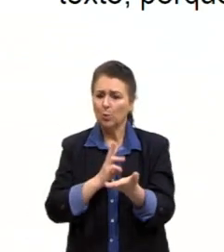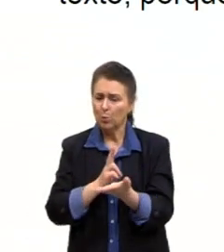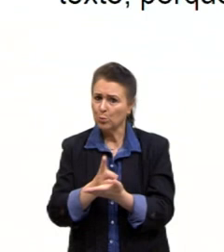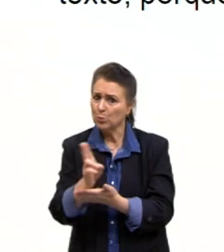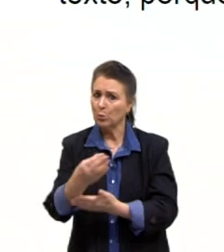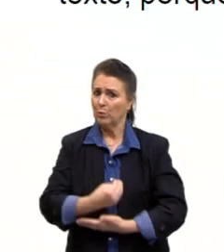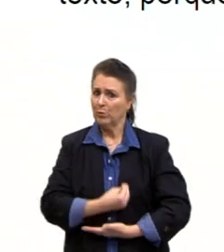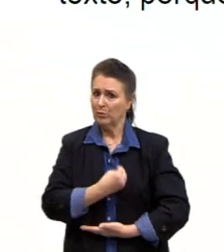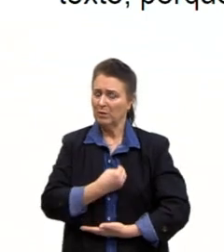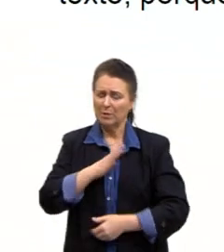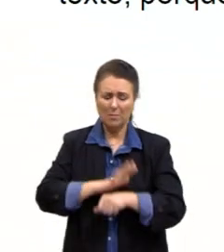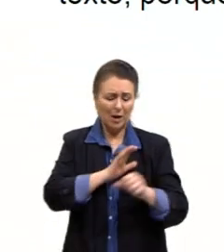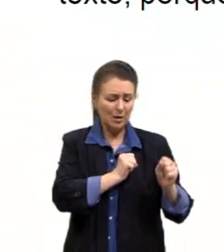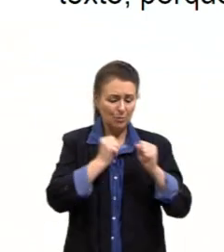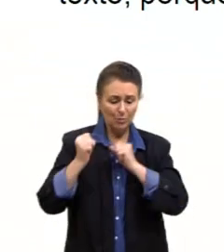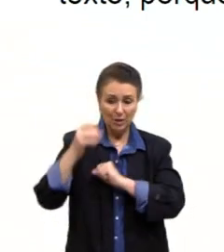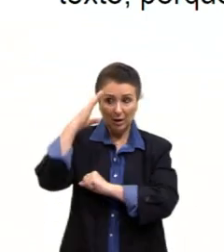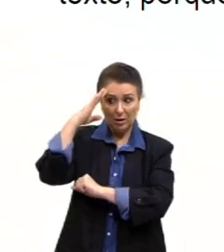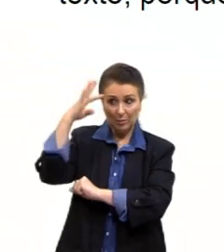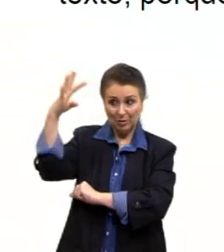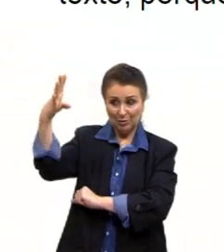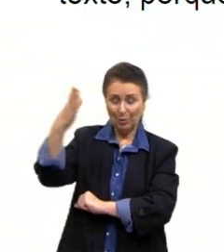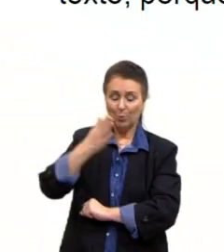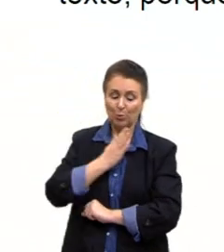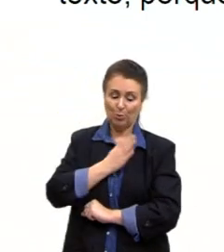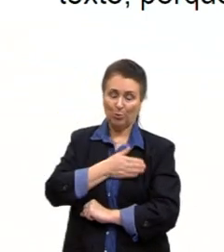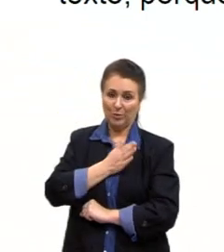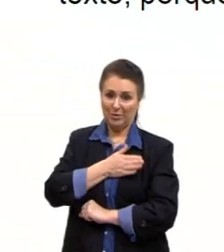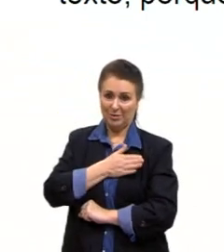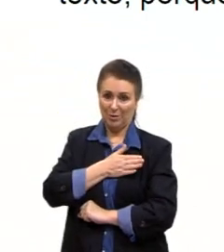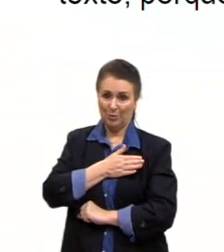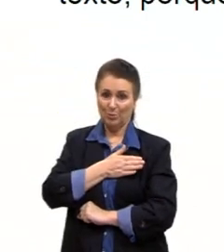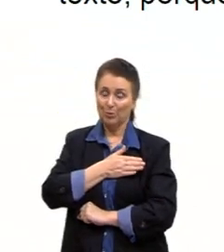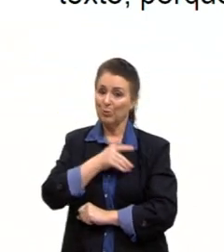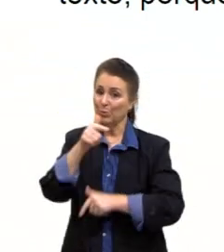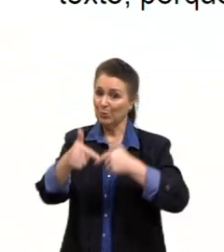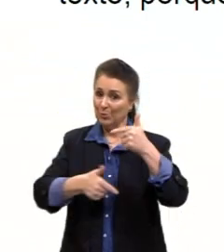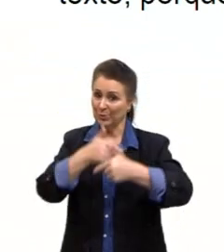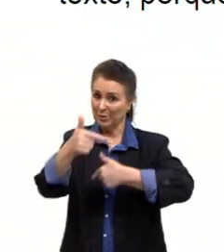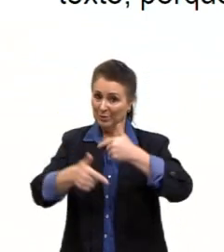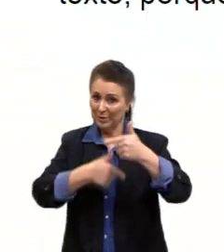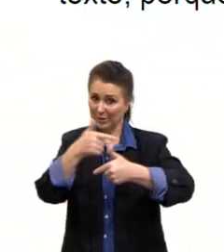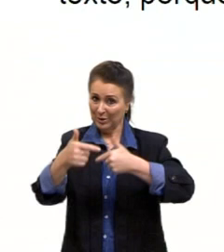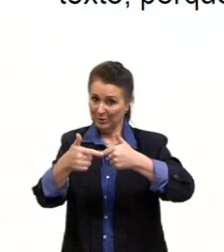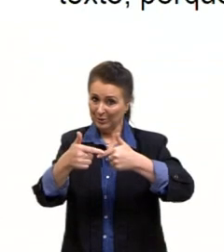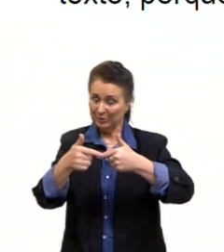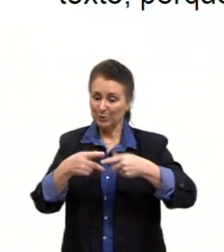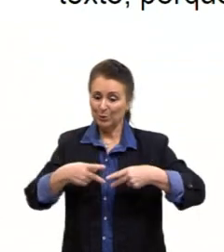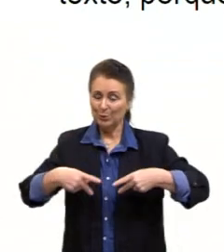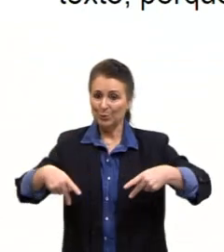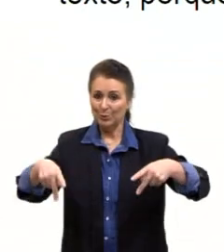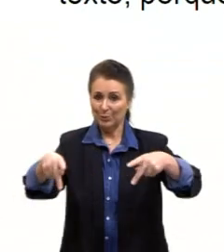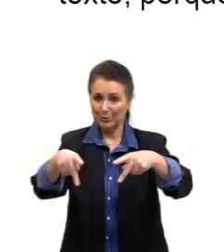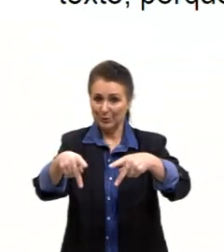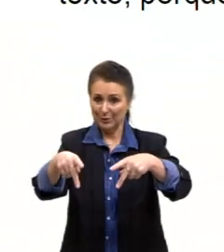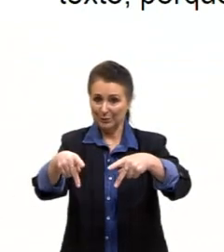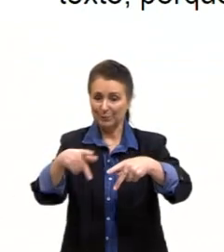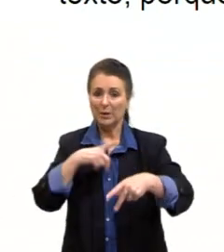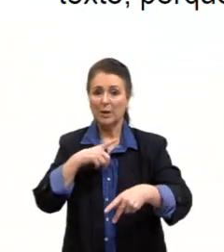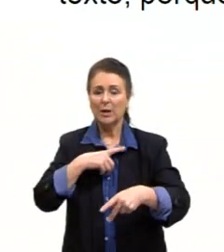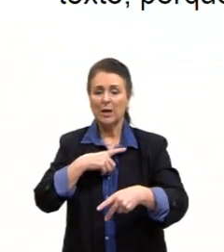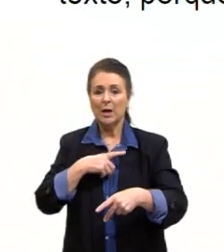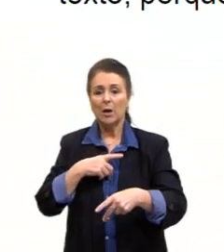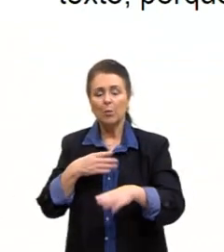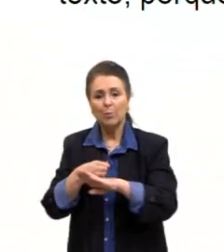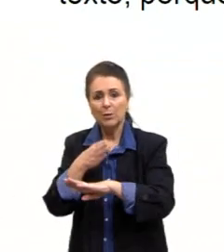poderosa na imaginação e no coração do proletariado da Europa. Sou seu partidário, sobretudo, porque ela foi uma negação